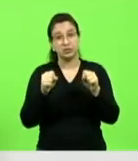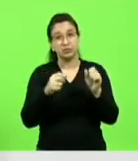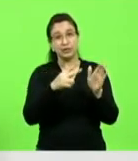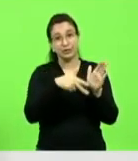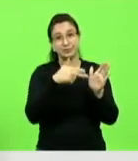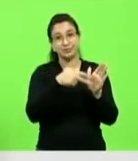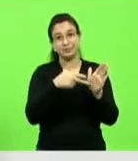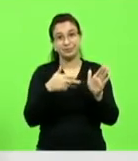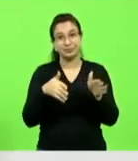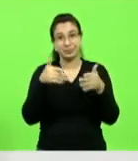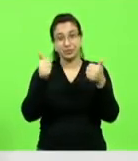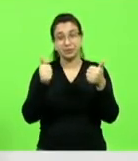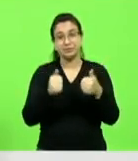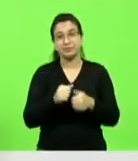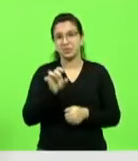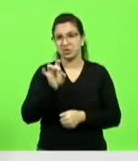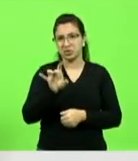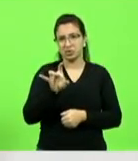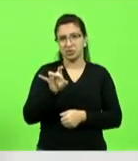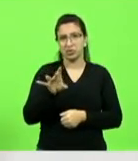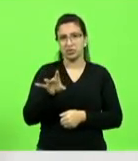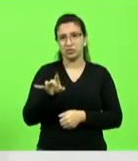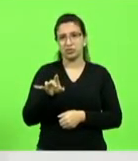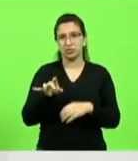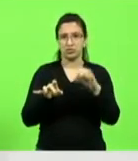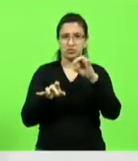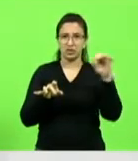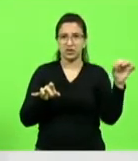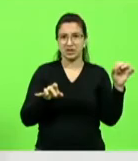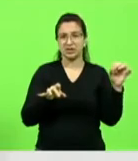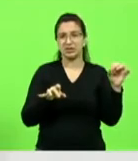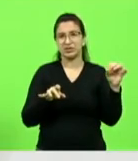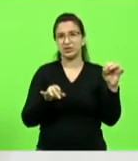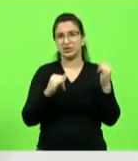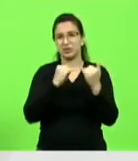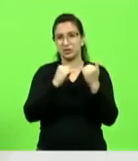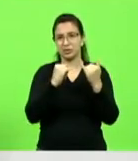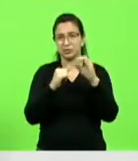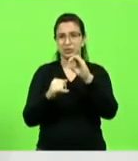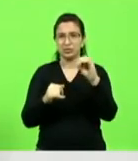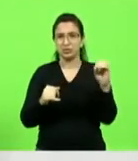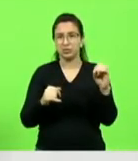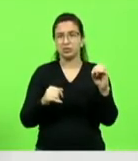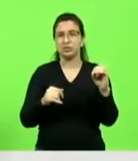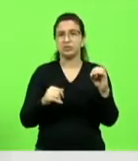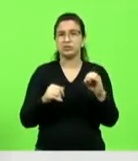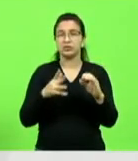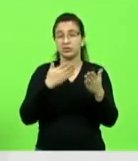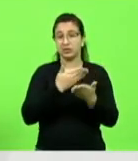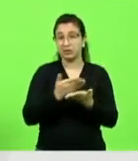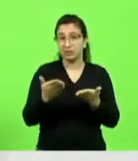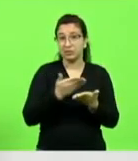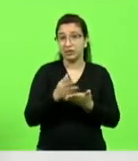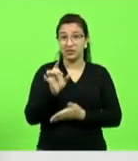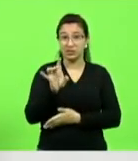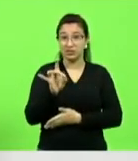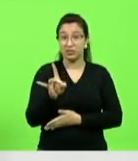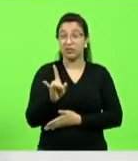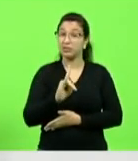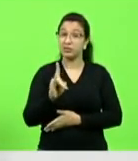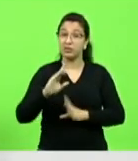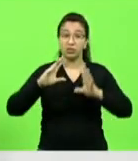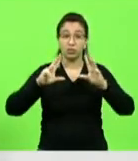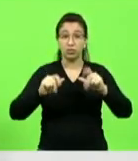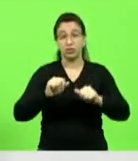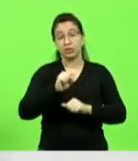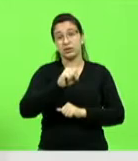catarinense, o meio-oeste que vai perder. Se isso acontecer ao longo do tempo, é Santa Catarina que está